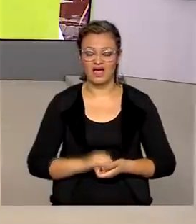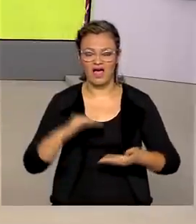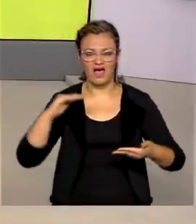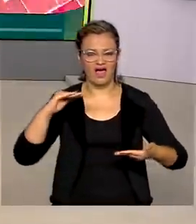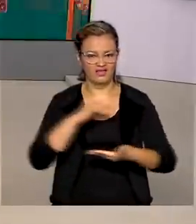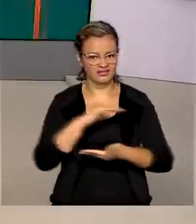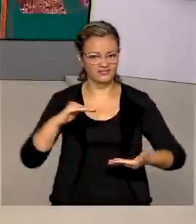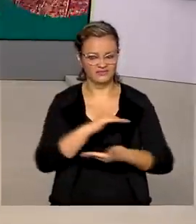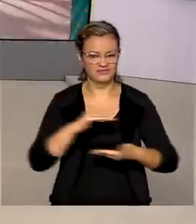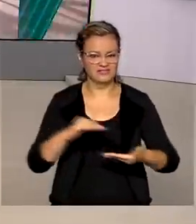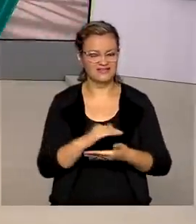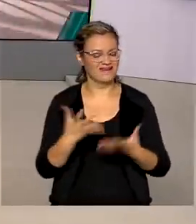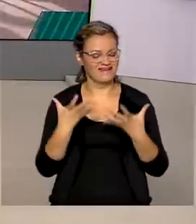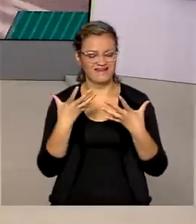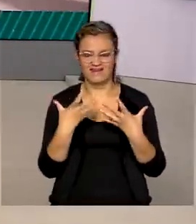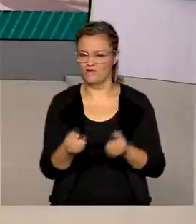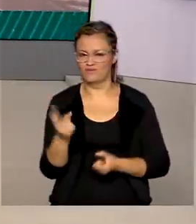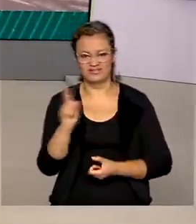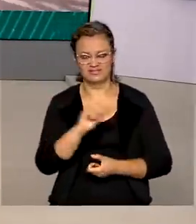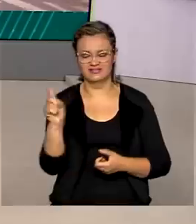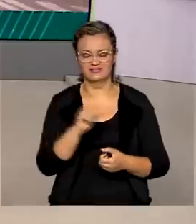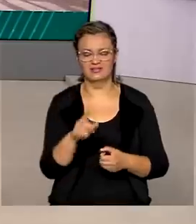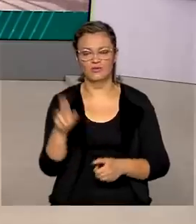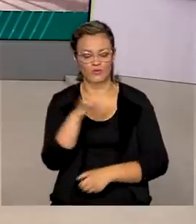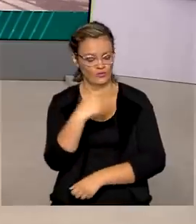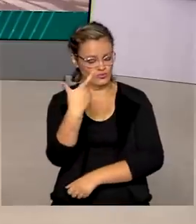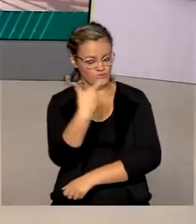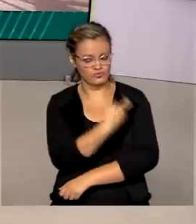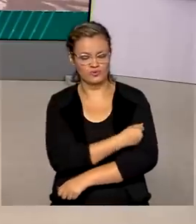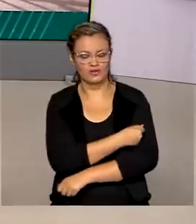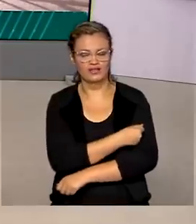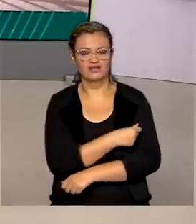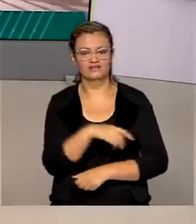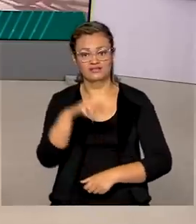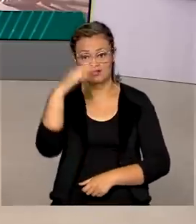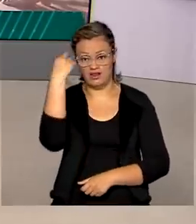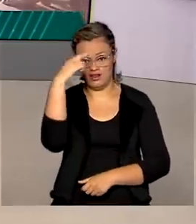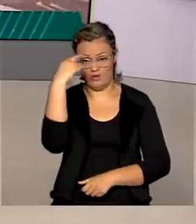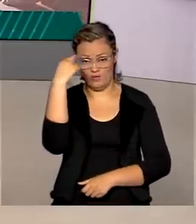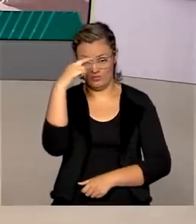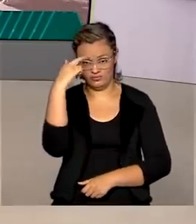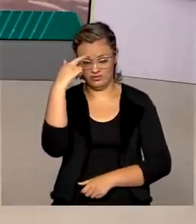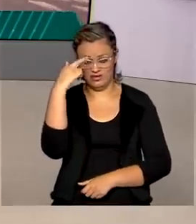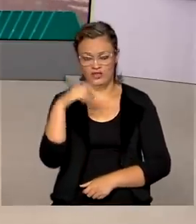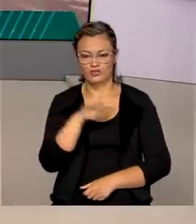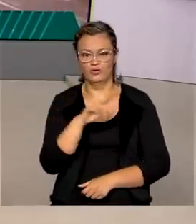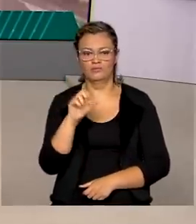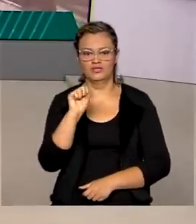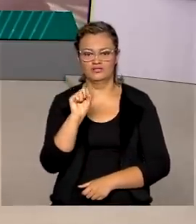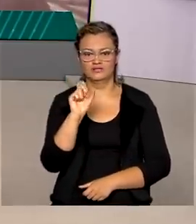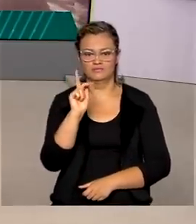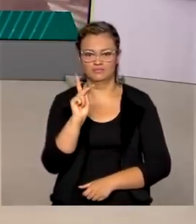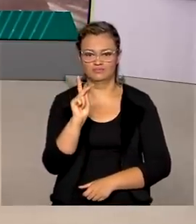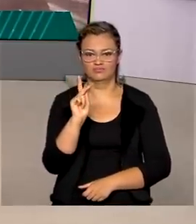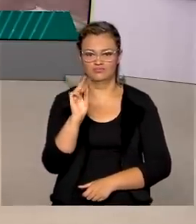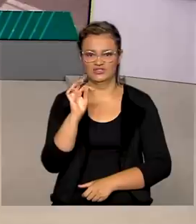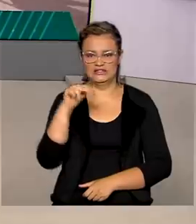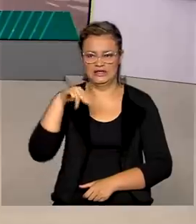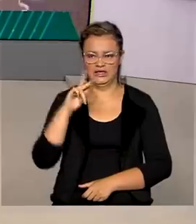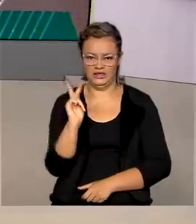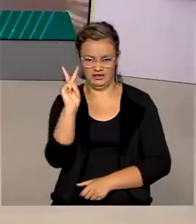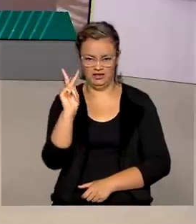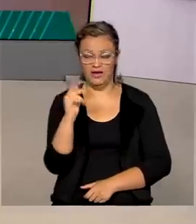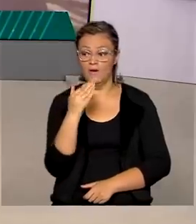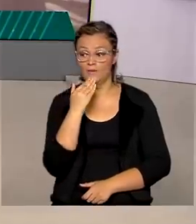Nacional de Vigilância Sanitária não aprovou o uso excepcional e temporário da vacina russa Sputnik V. O pedido